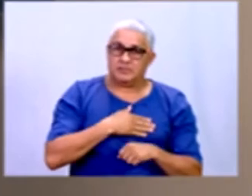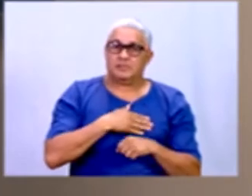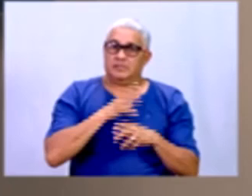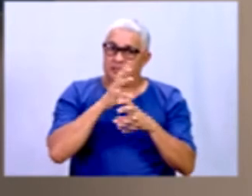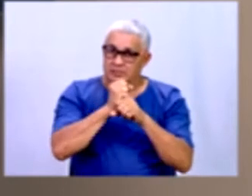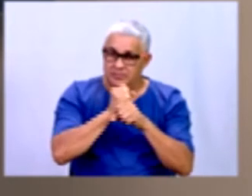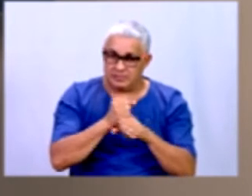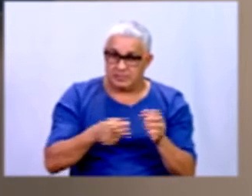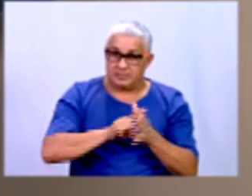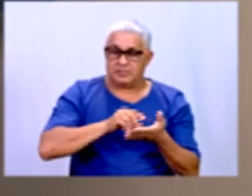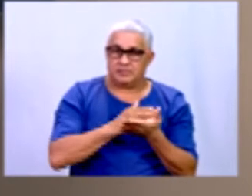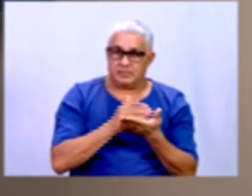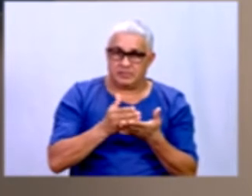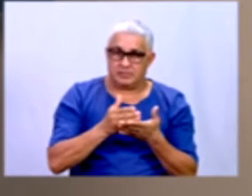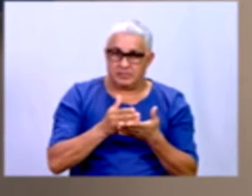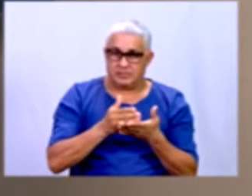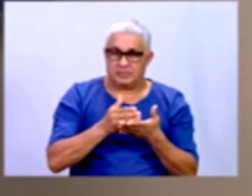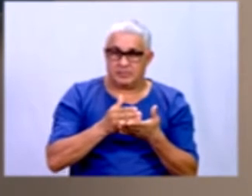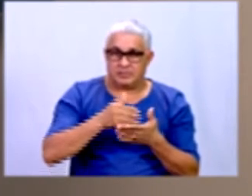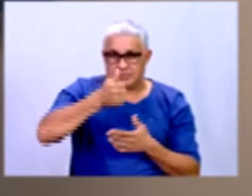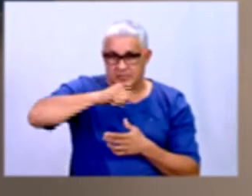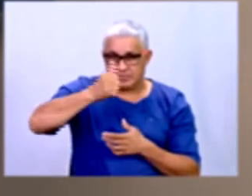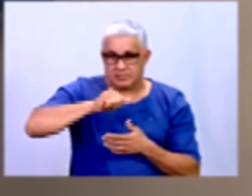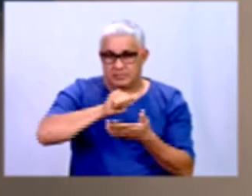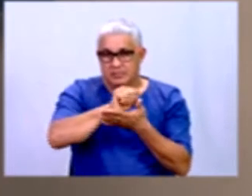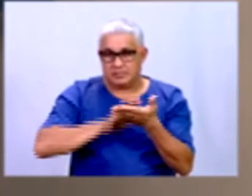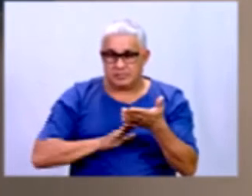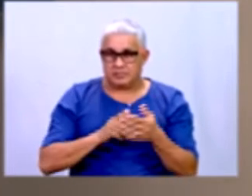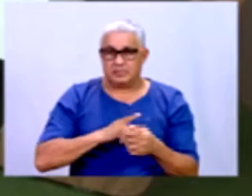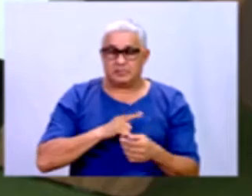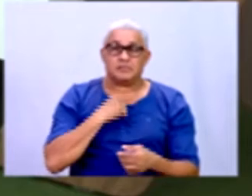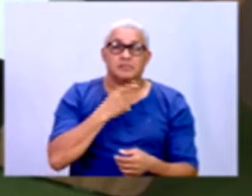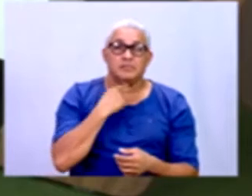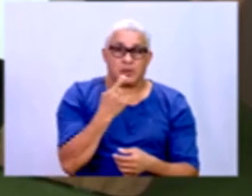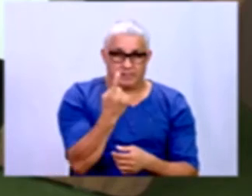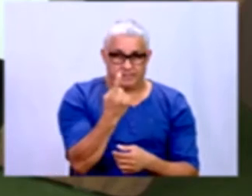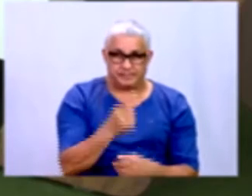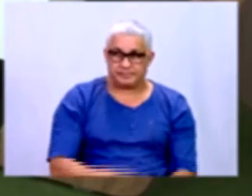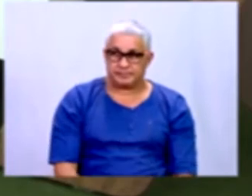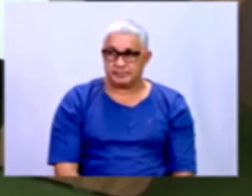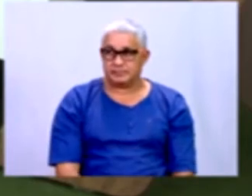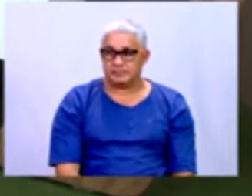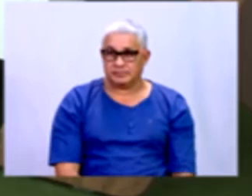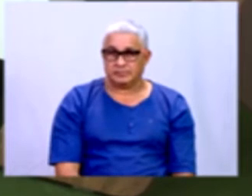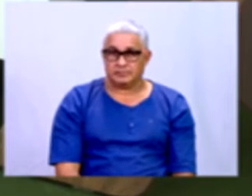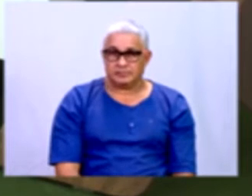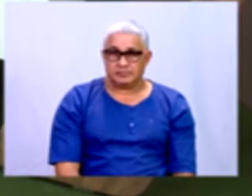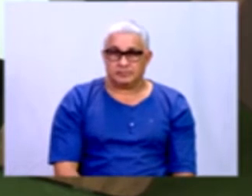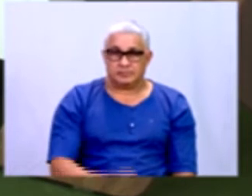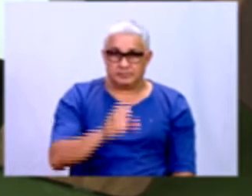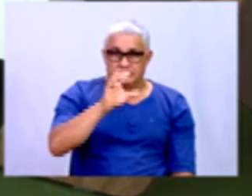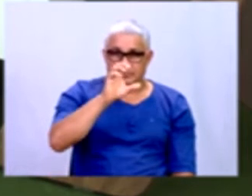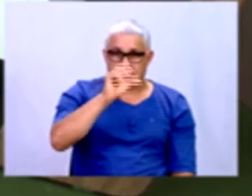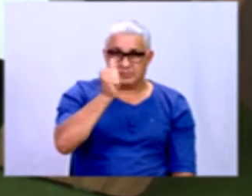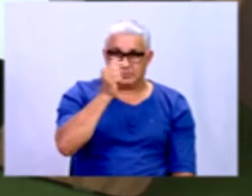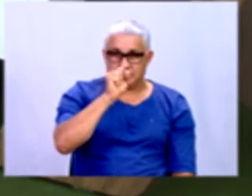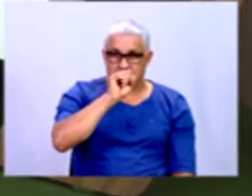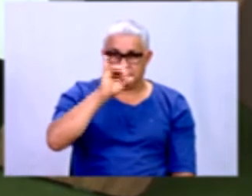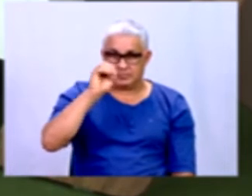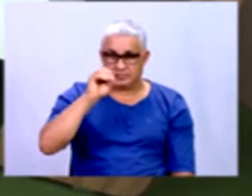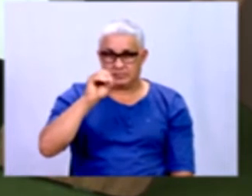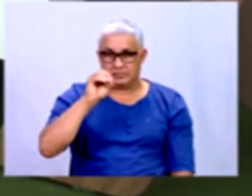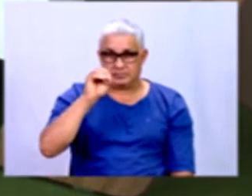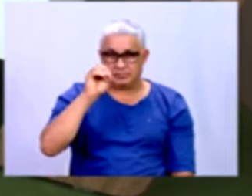Antes da gente começar aqui a correção das atividades, a gente está com uma dúvida, né, professor? Sim, o aluno Cássio lá de Espigão estava